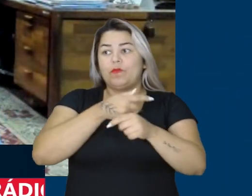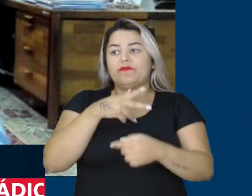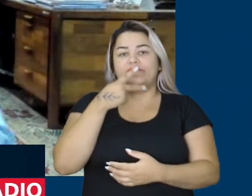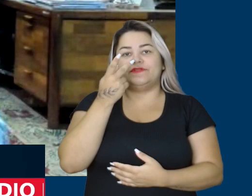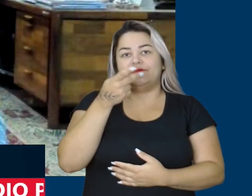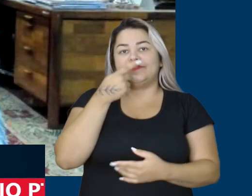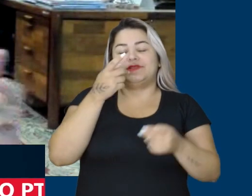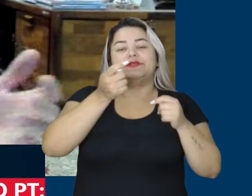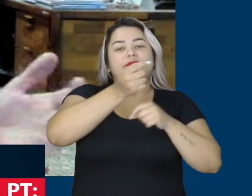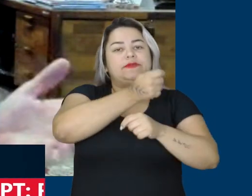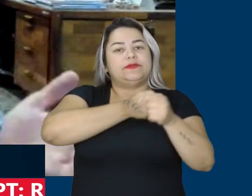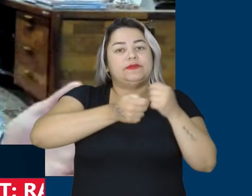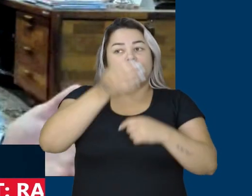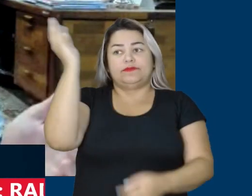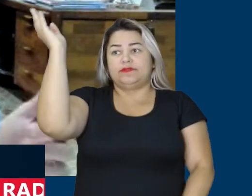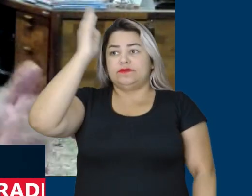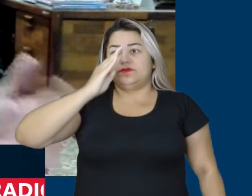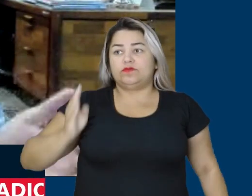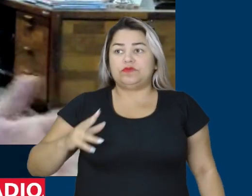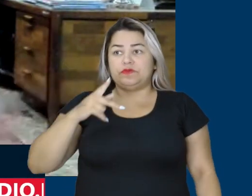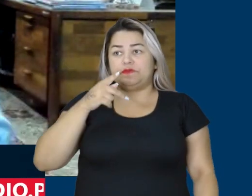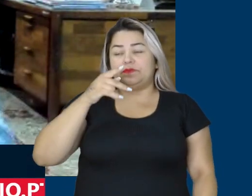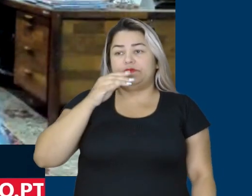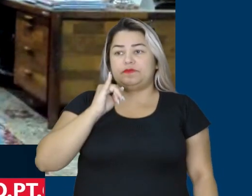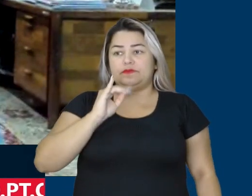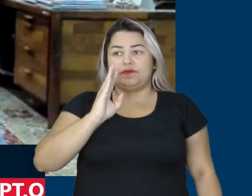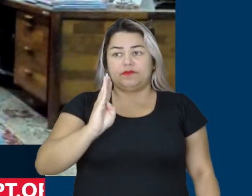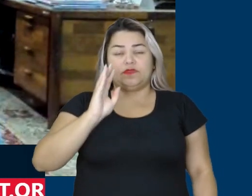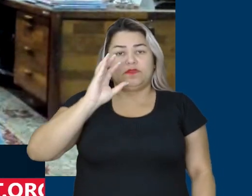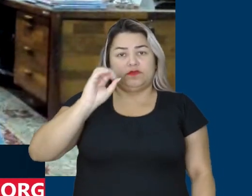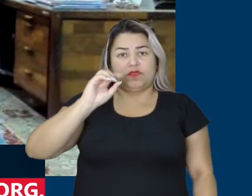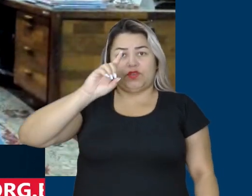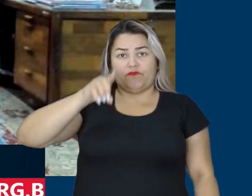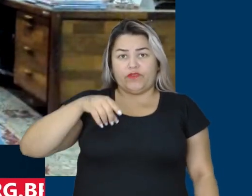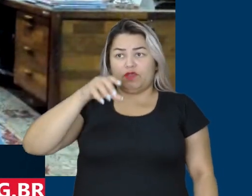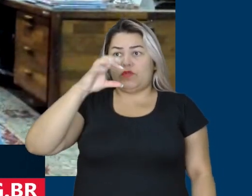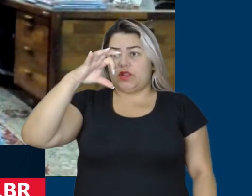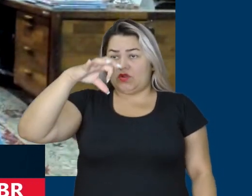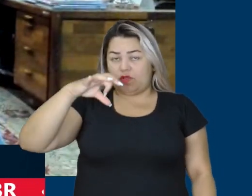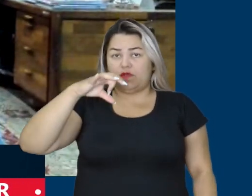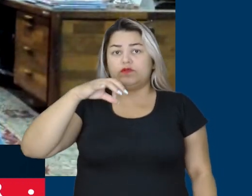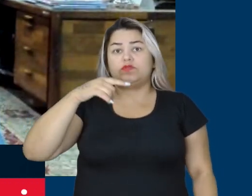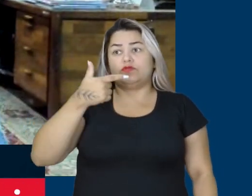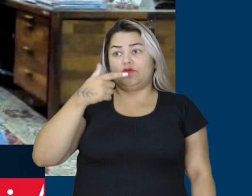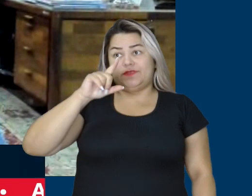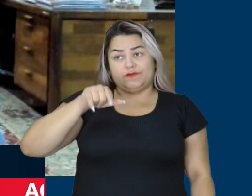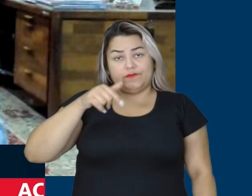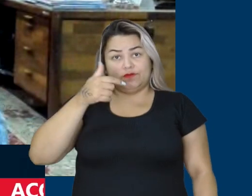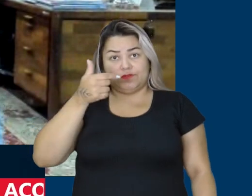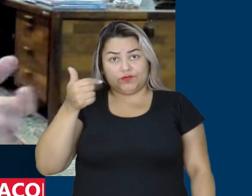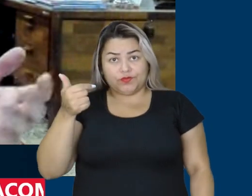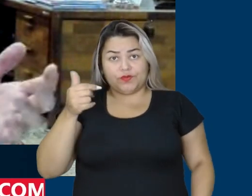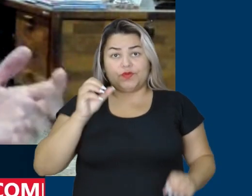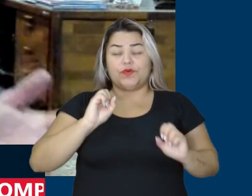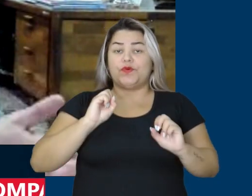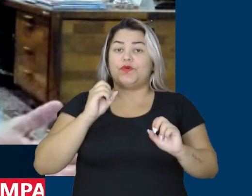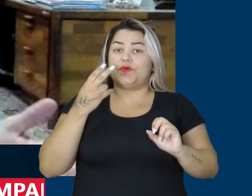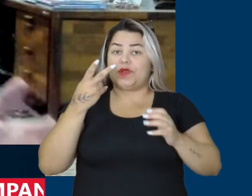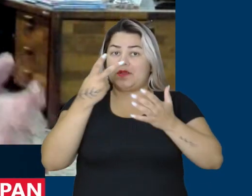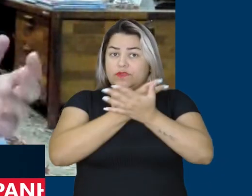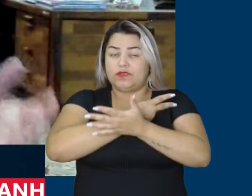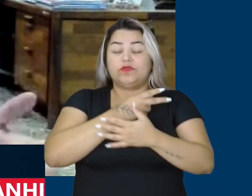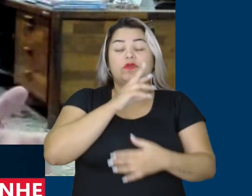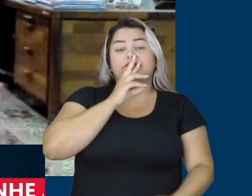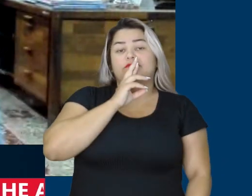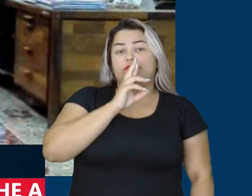economia brasileira cresceria, o PIB, no máximo 0,9%. Já estamos falando de 2,2%. Ou seja, como resultado